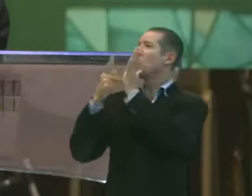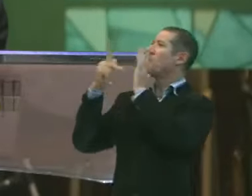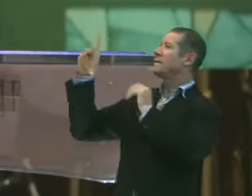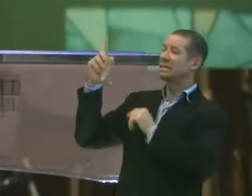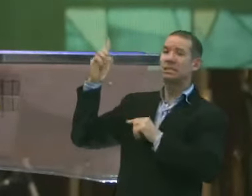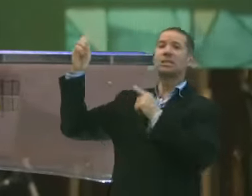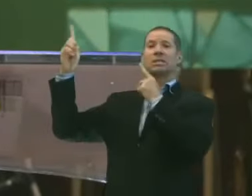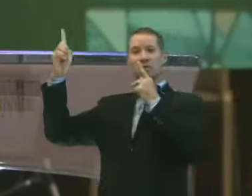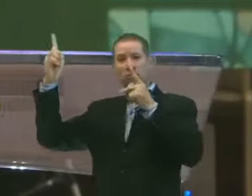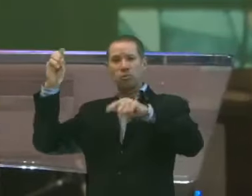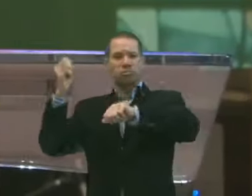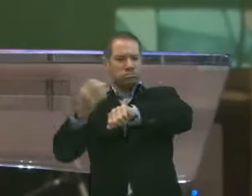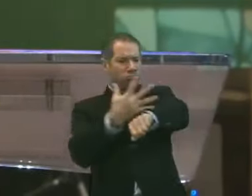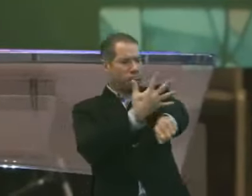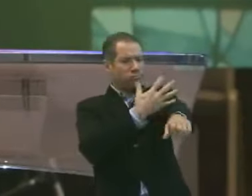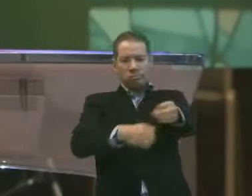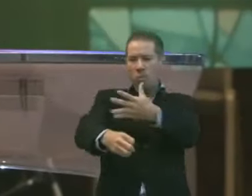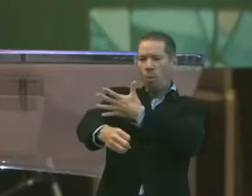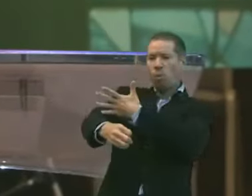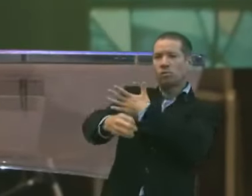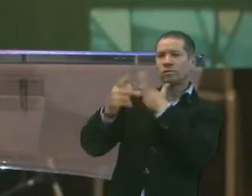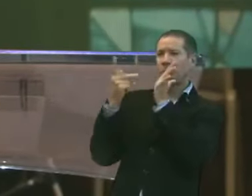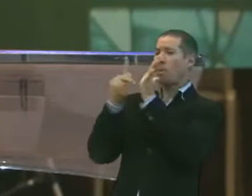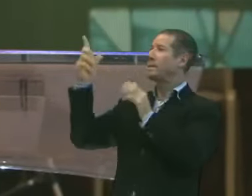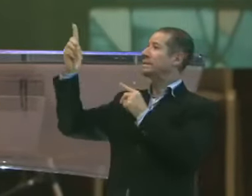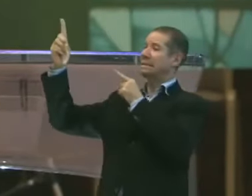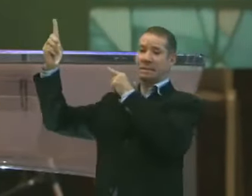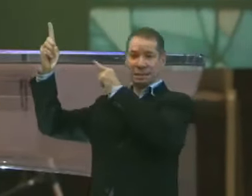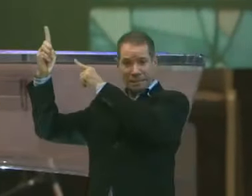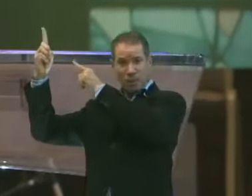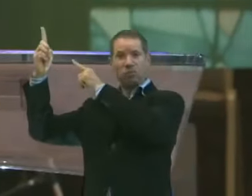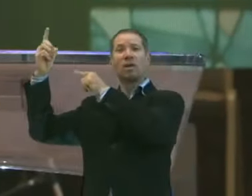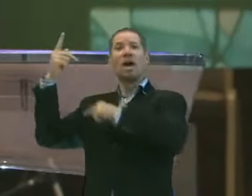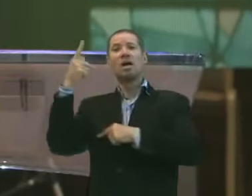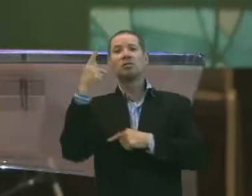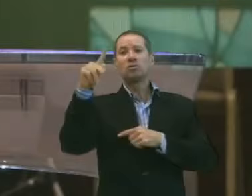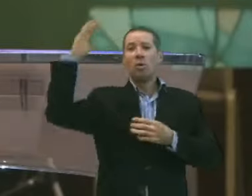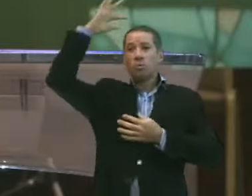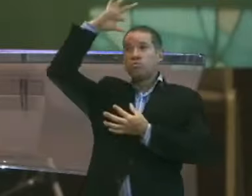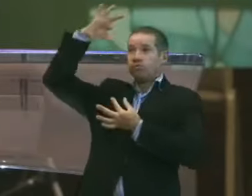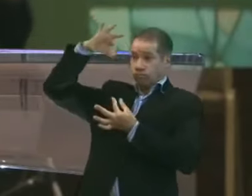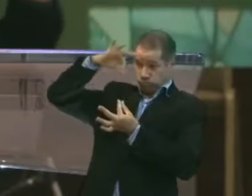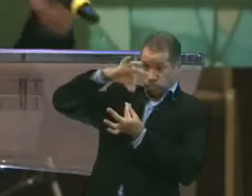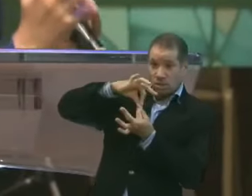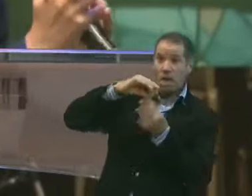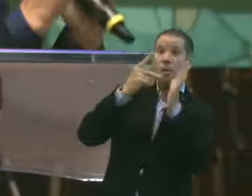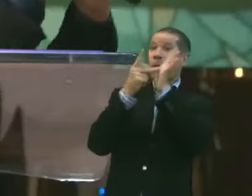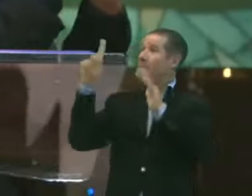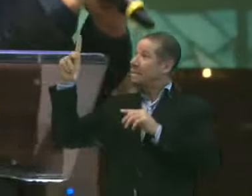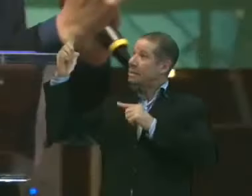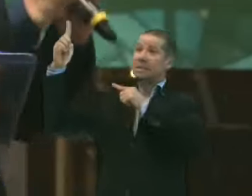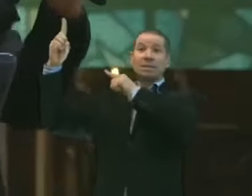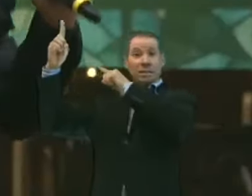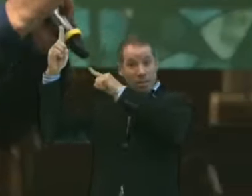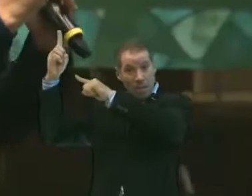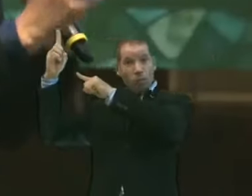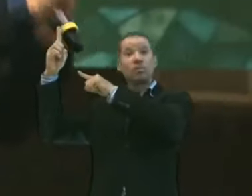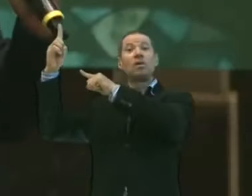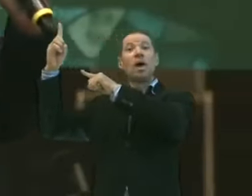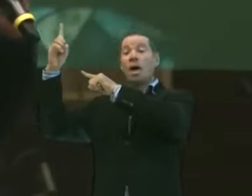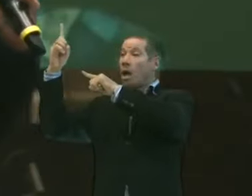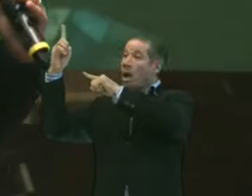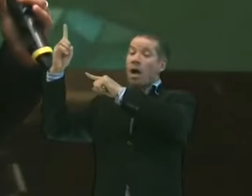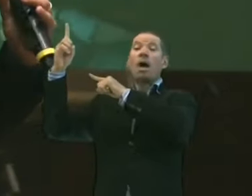Deus são destinadas às suas emoções. As promessas de Deus são destinadas à sua espiritualidade. As promessas de Deus são